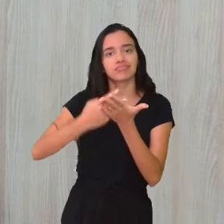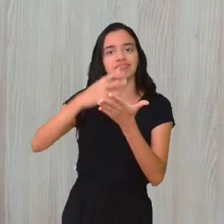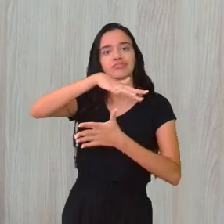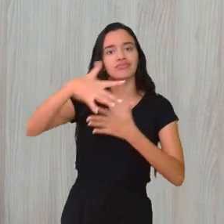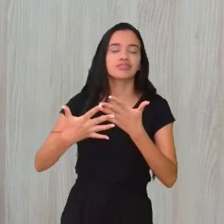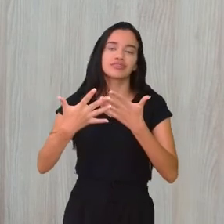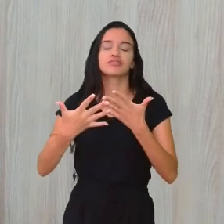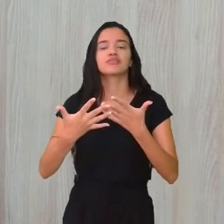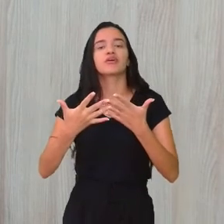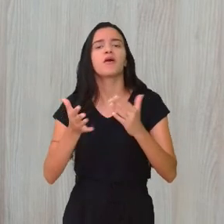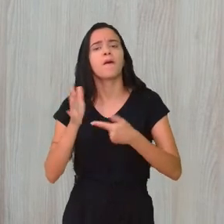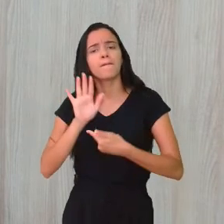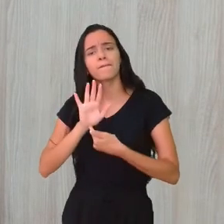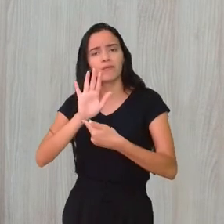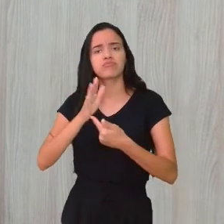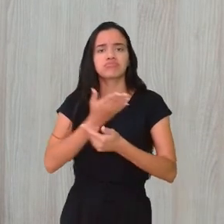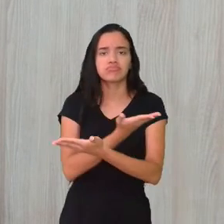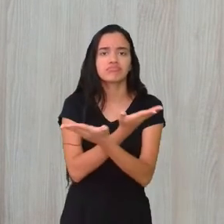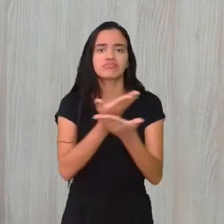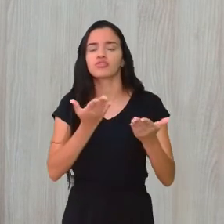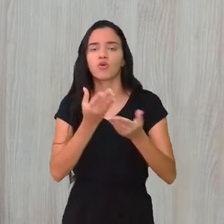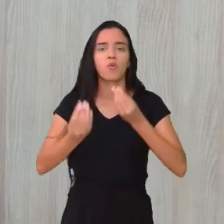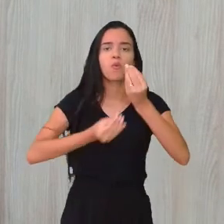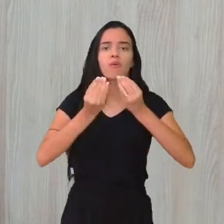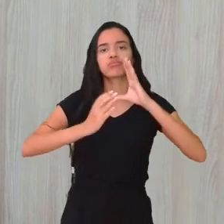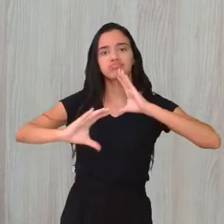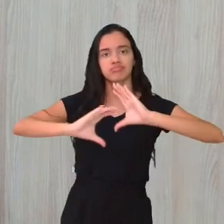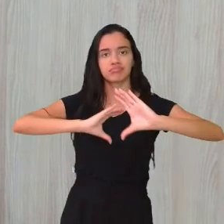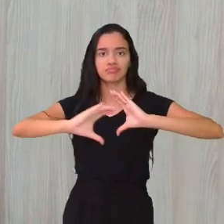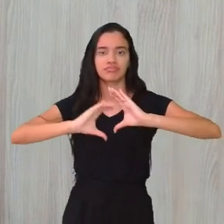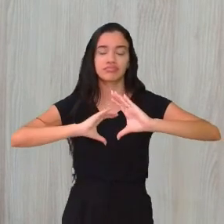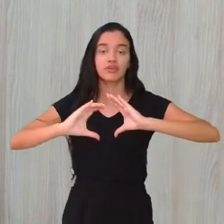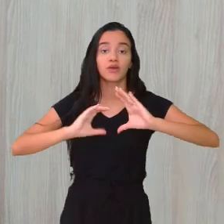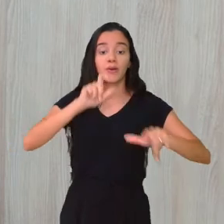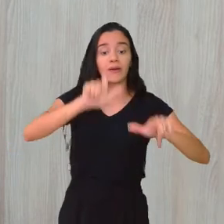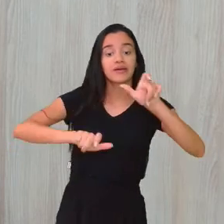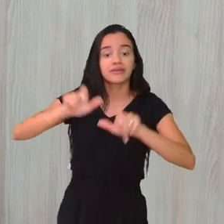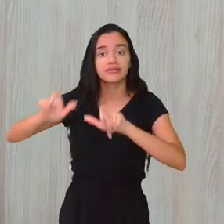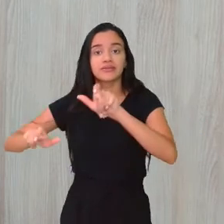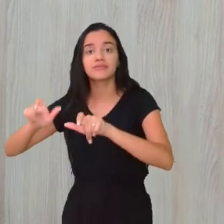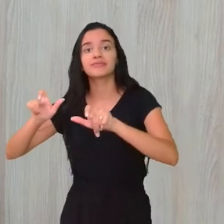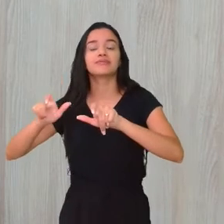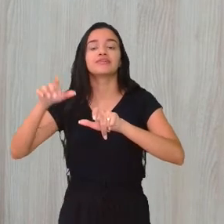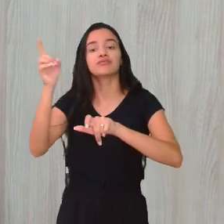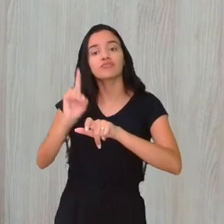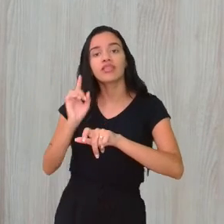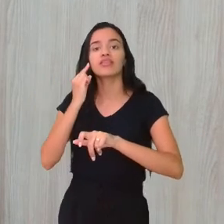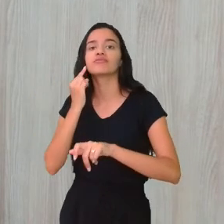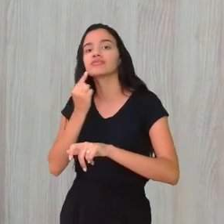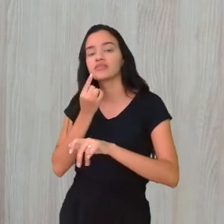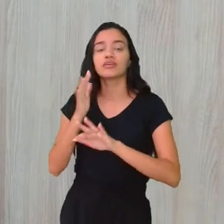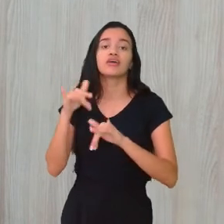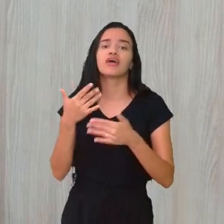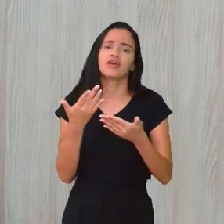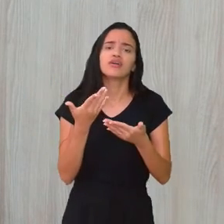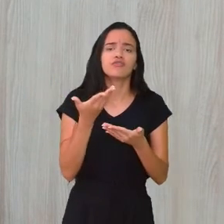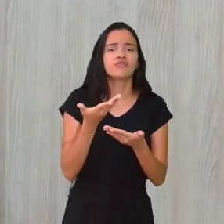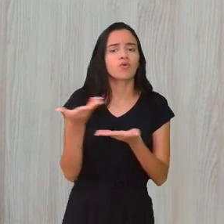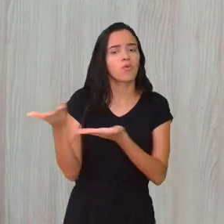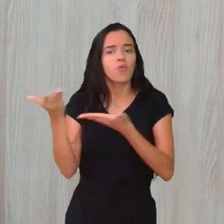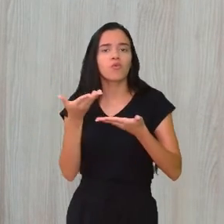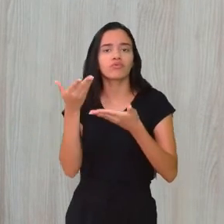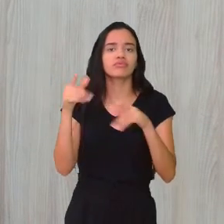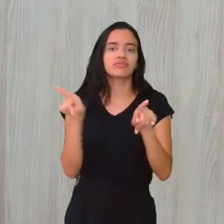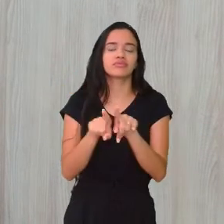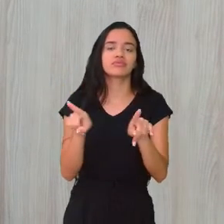tradução, mostrando a vocês como se comunicar aí com as pessoas com deficiência auditiva. Então, fica aí o convite